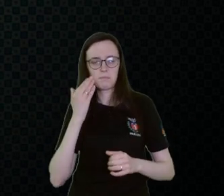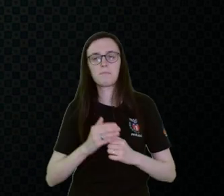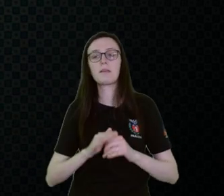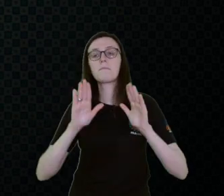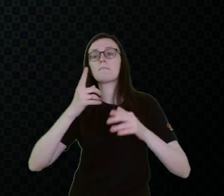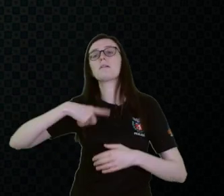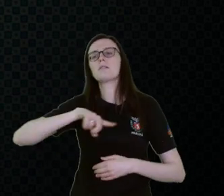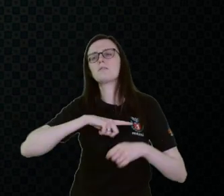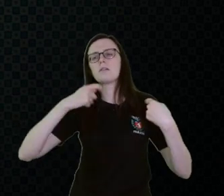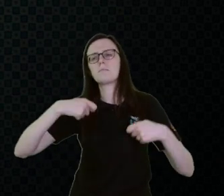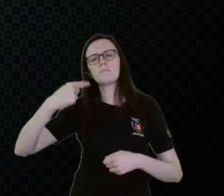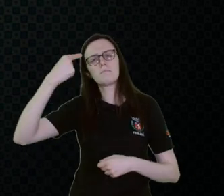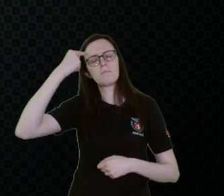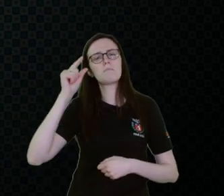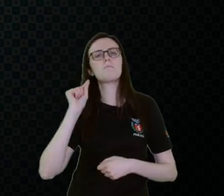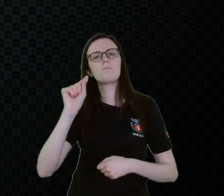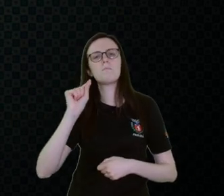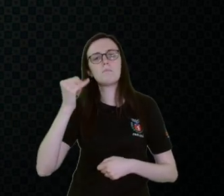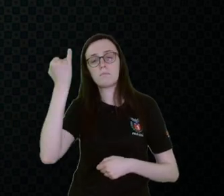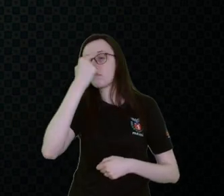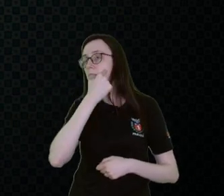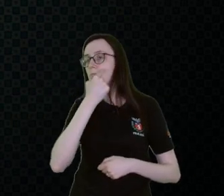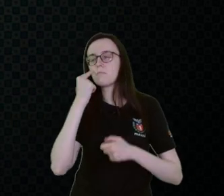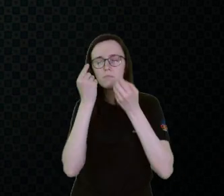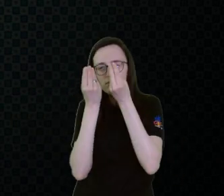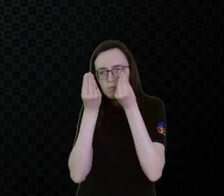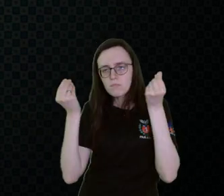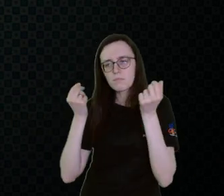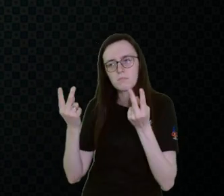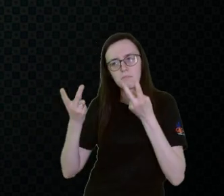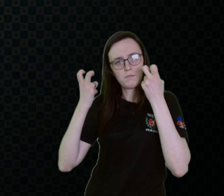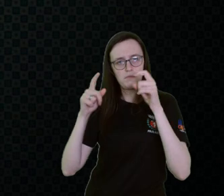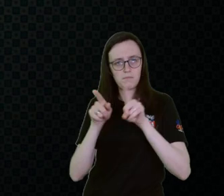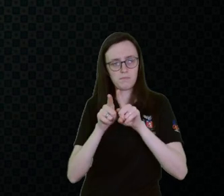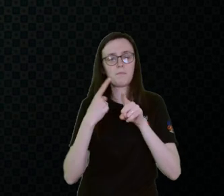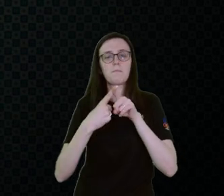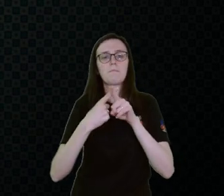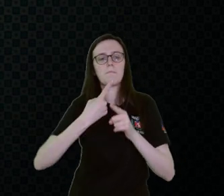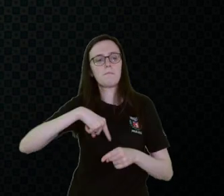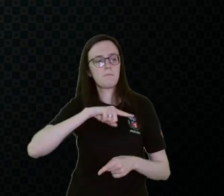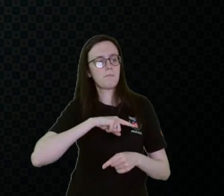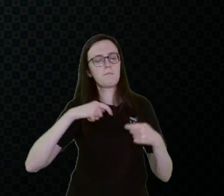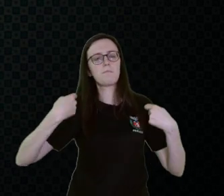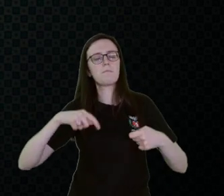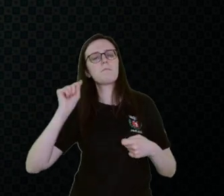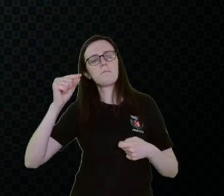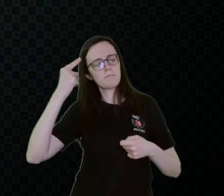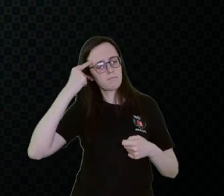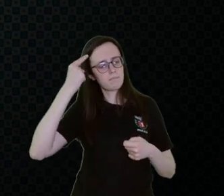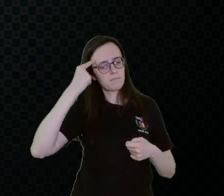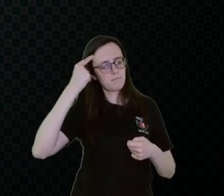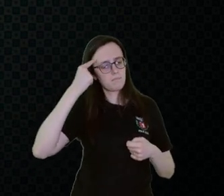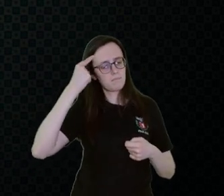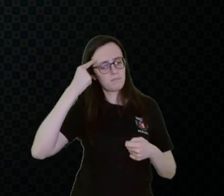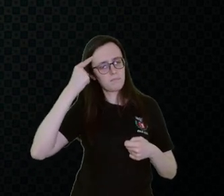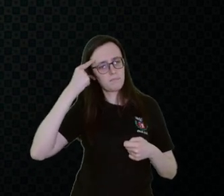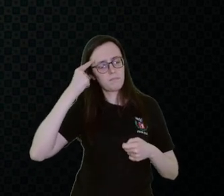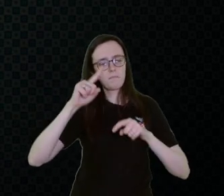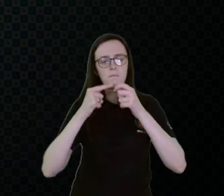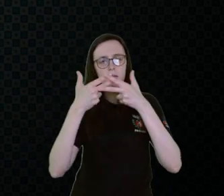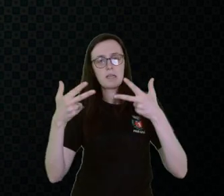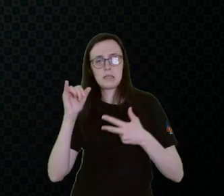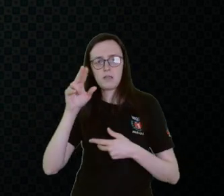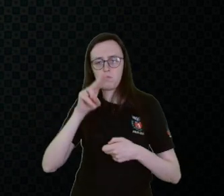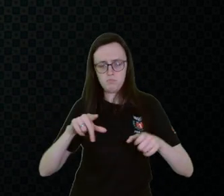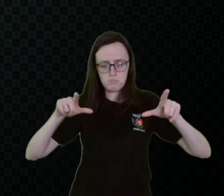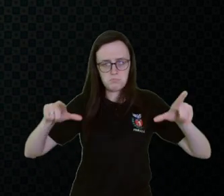A gente precisa pensar em equidade visual e percepção. Porque a gente precisa pensar no recurso, se vai ser